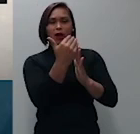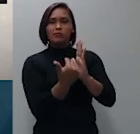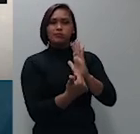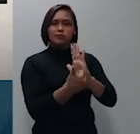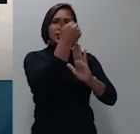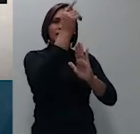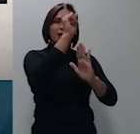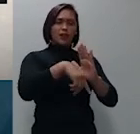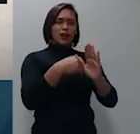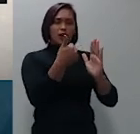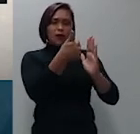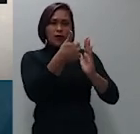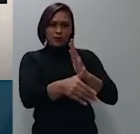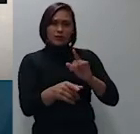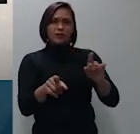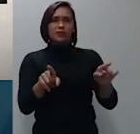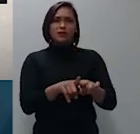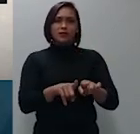e irresignados